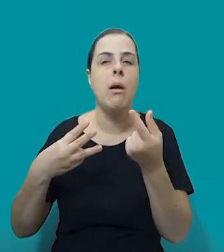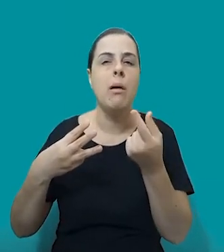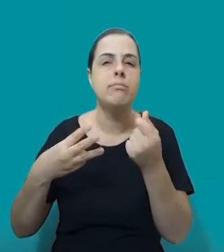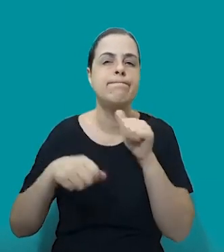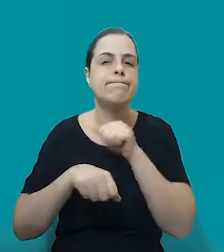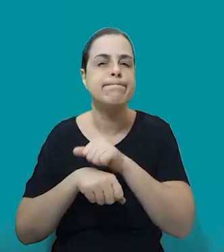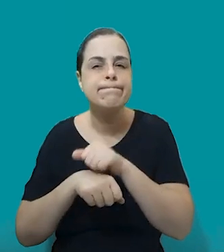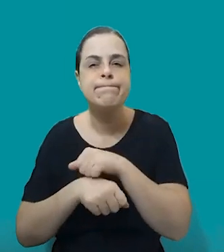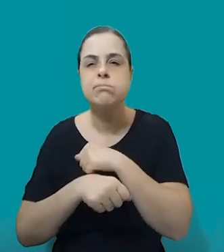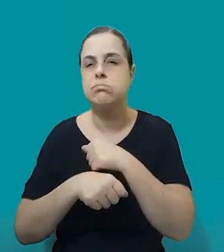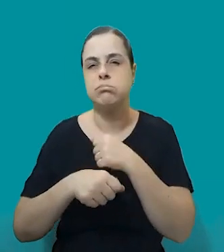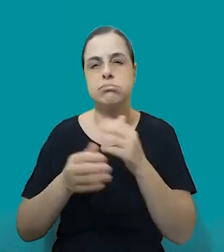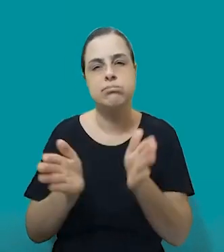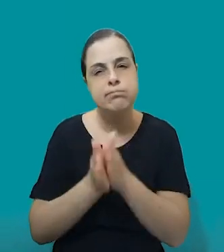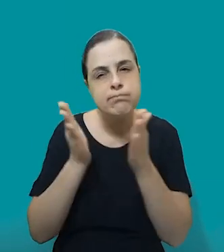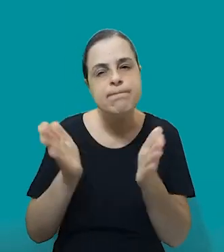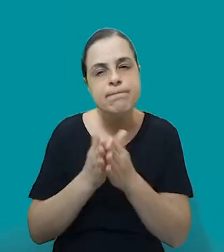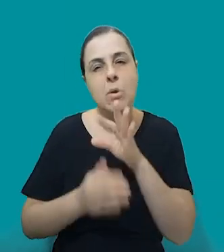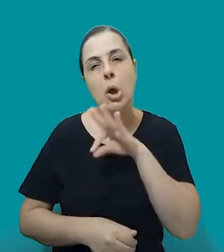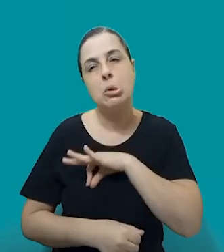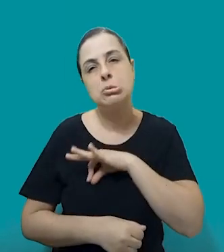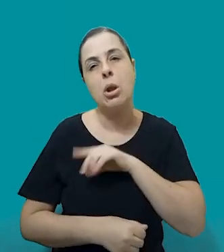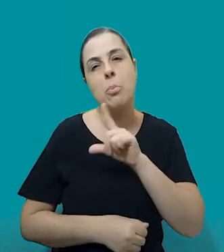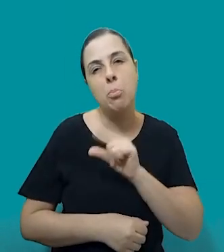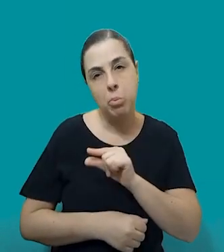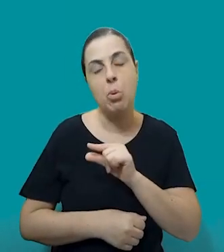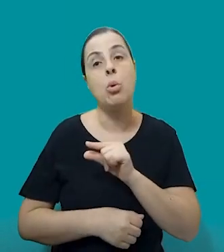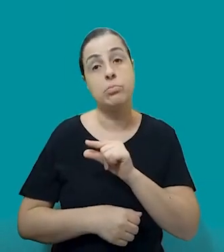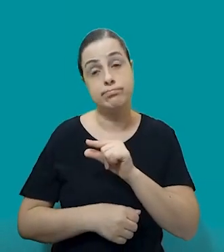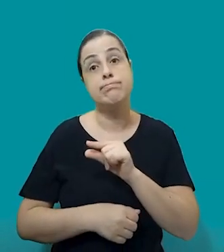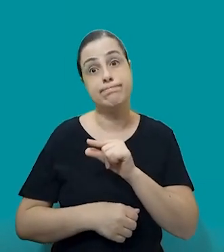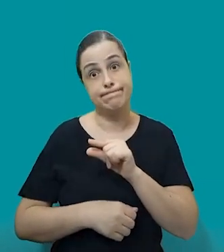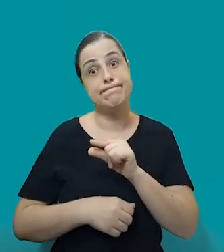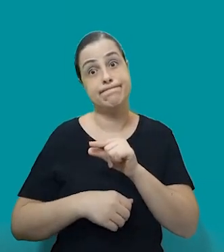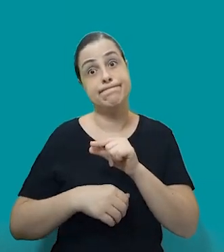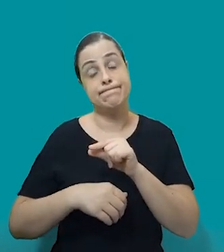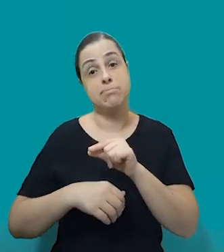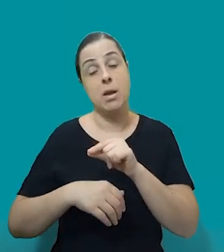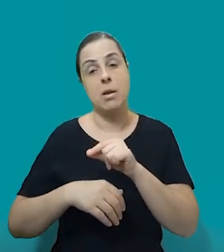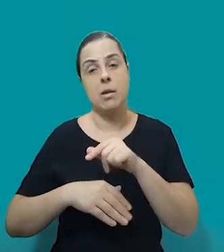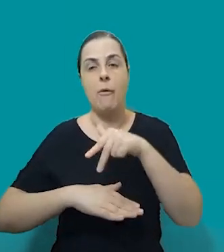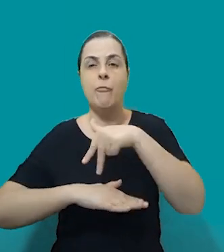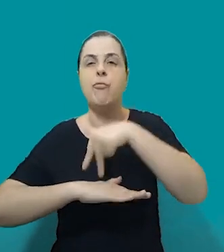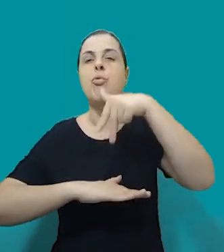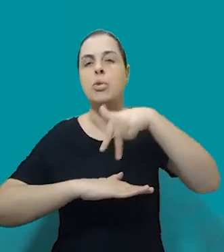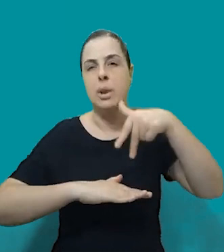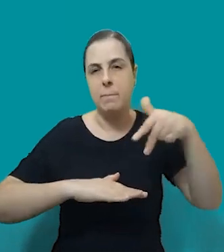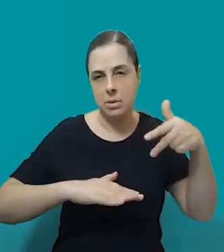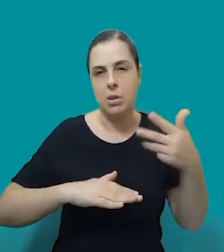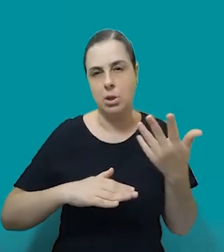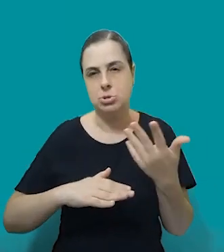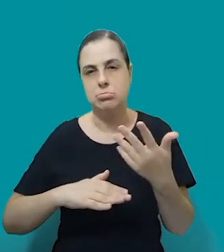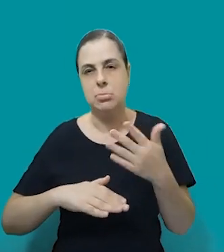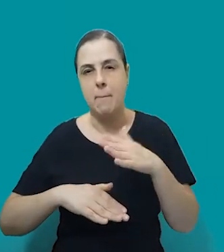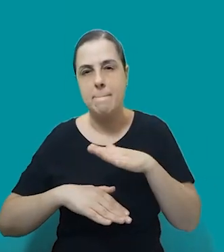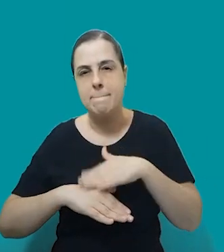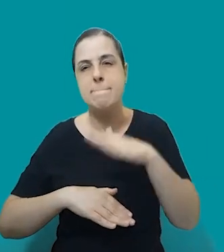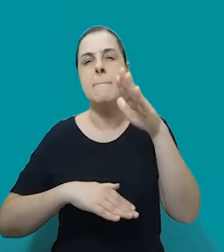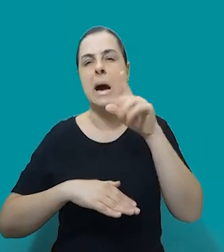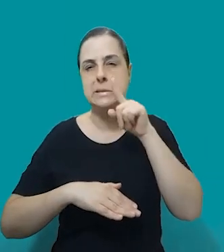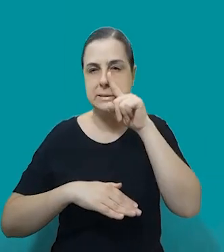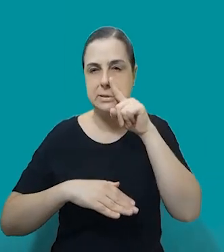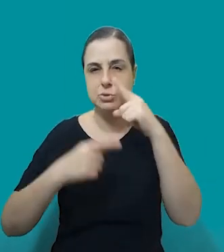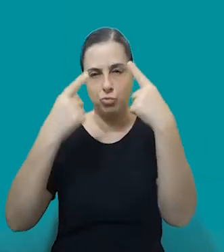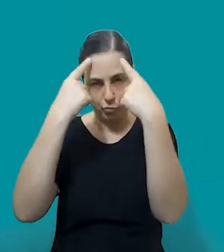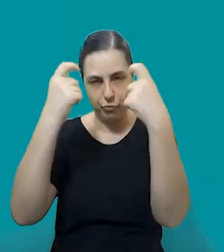financeira, classe social baixa, baixa renda. Essas são todas as vulnerabilidades. Eu acho que, em relação a canais de denúncia, o que a gente sempre fala, numa